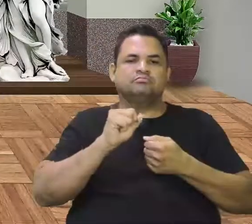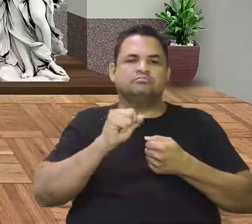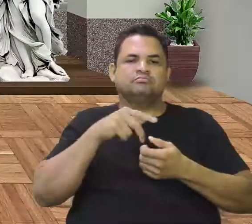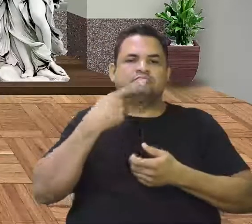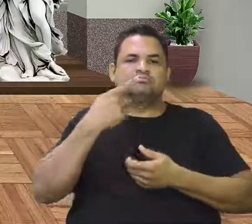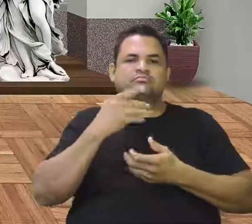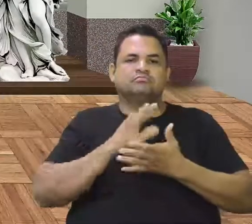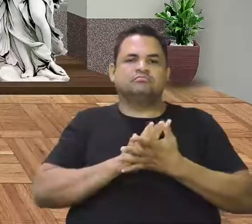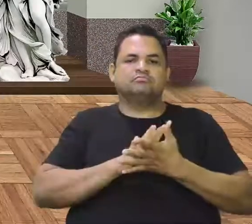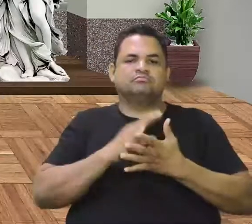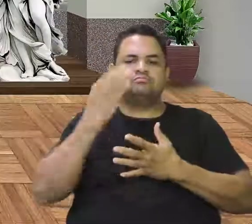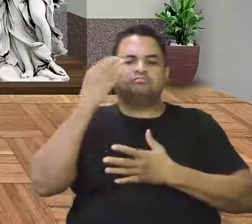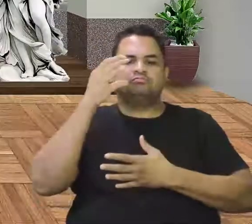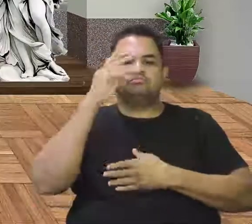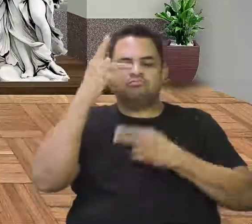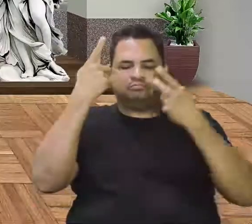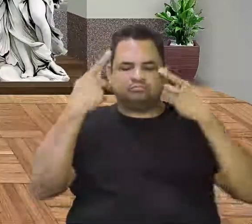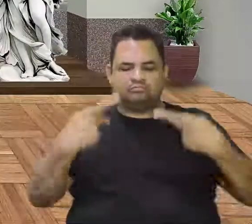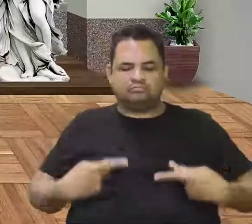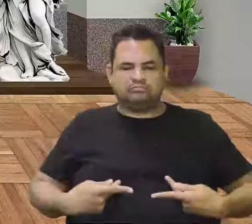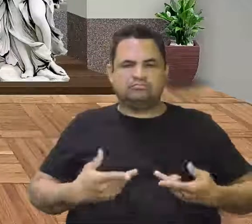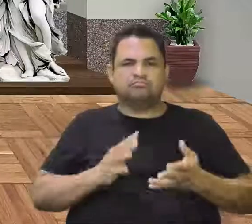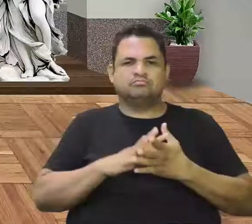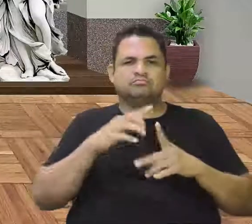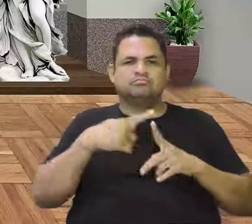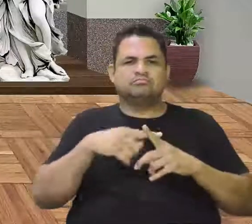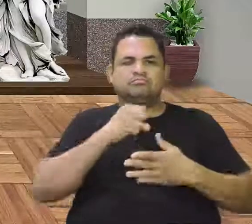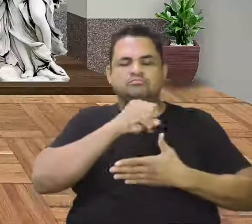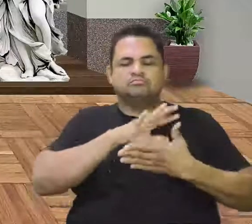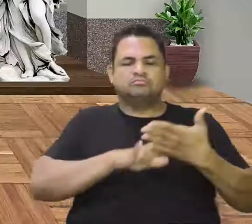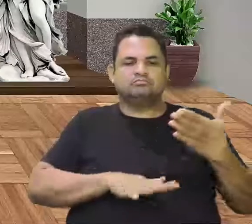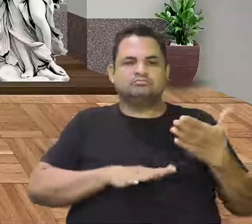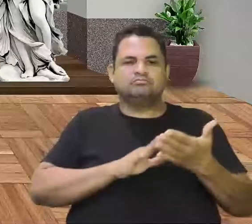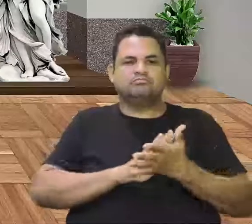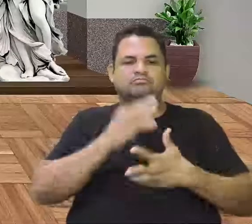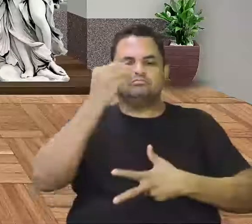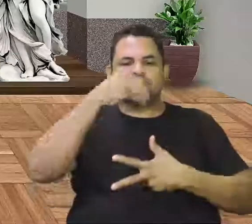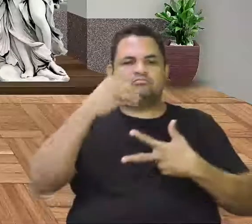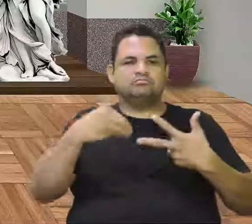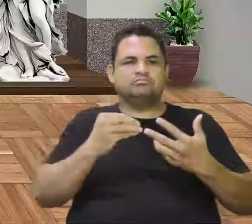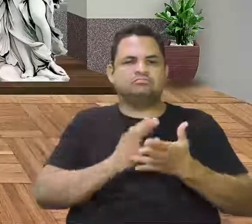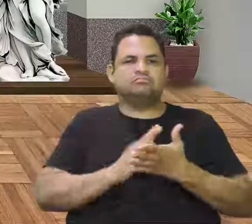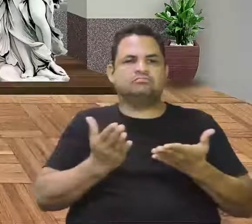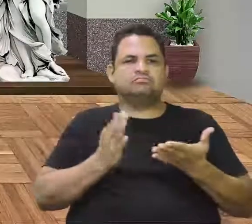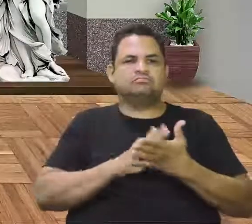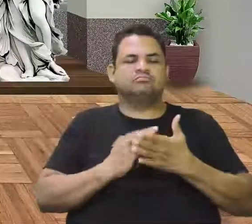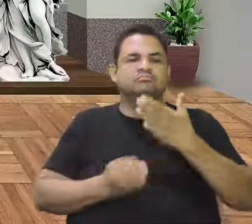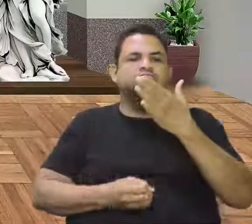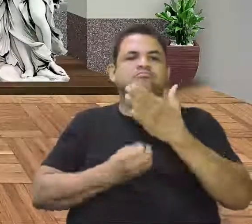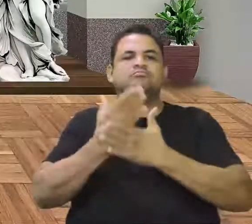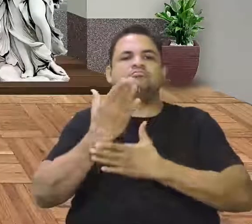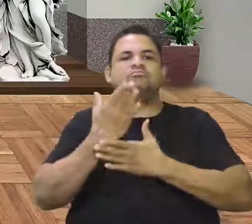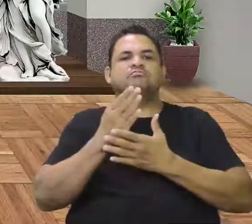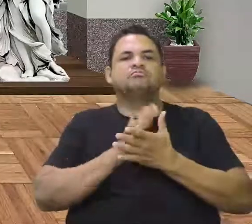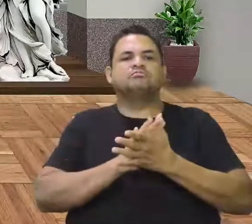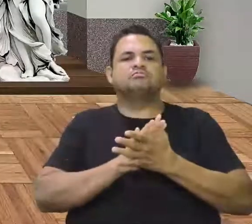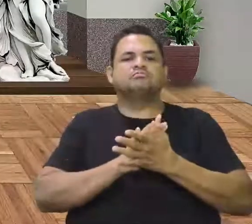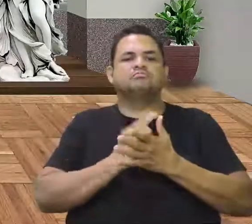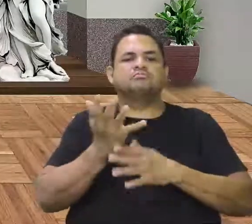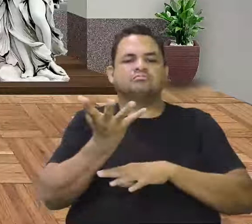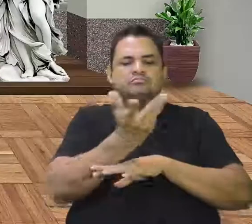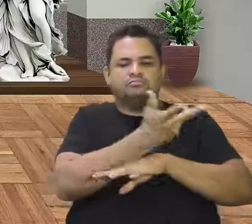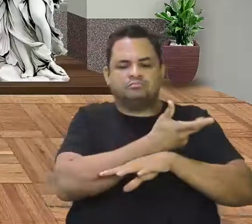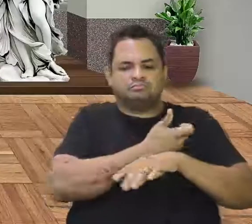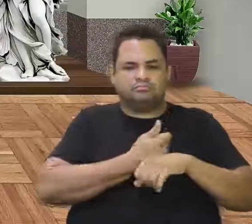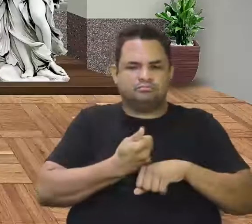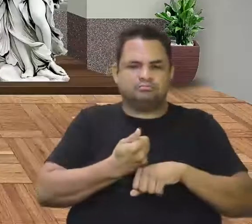nós falamos de ciências humanas, porque grande parte das questões que aparecem no Enem, elas aparecem de forma interdisciplinar.